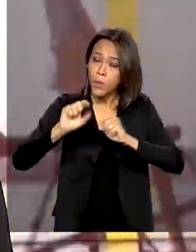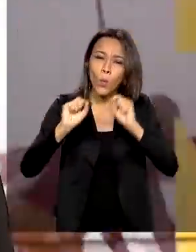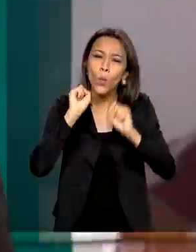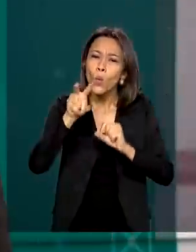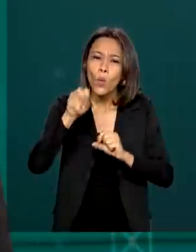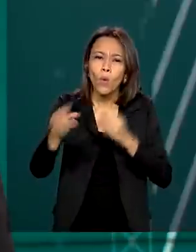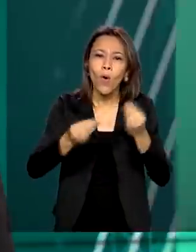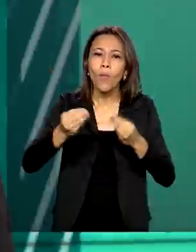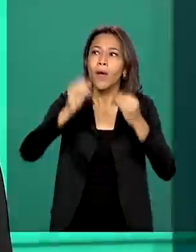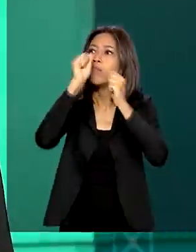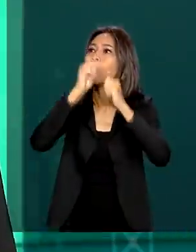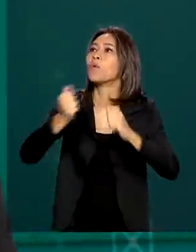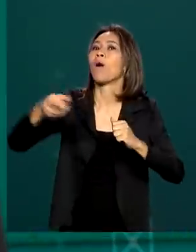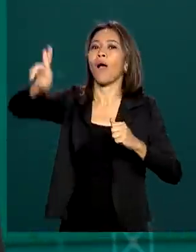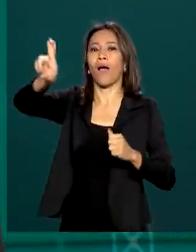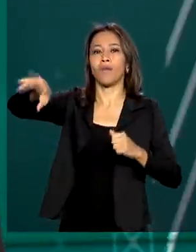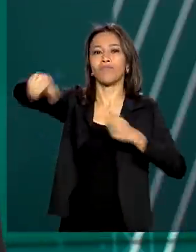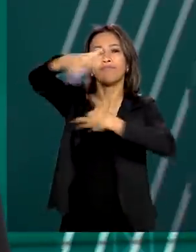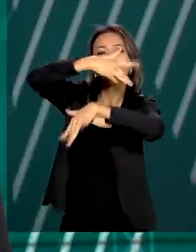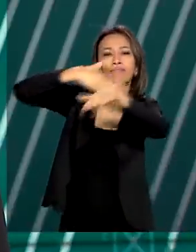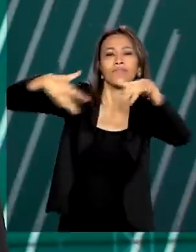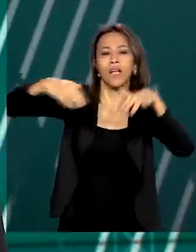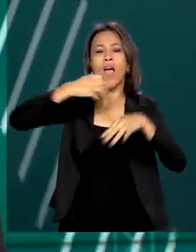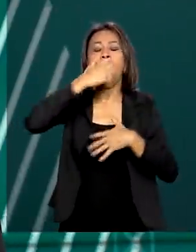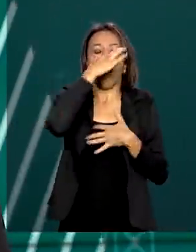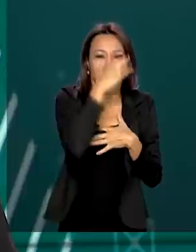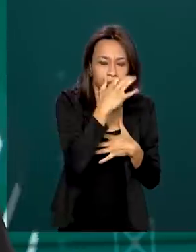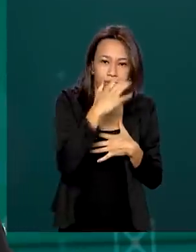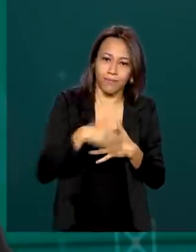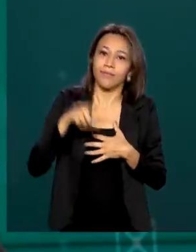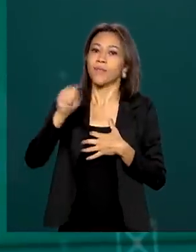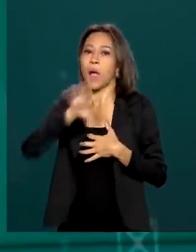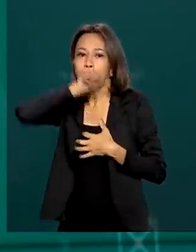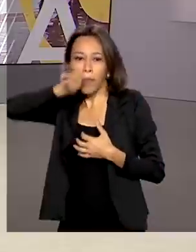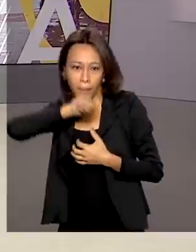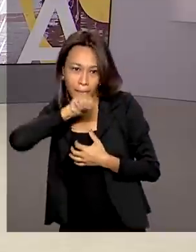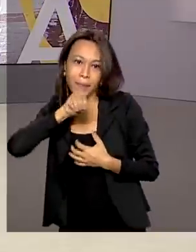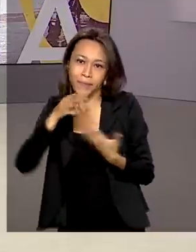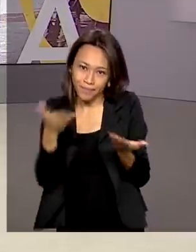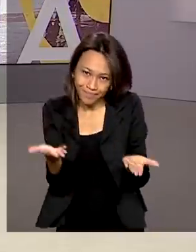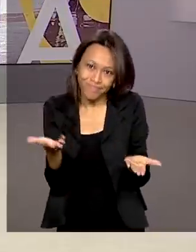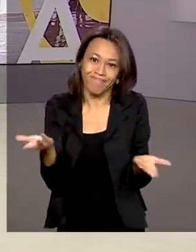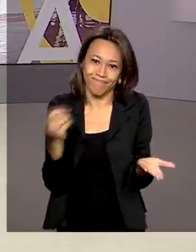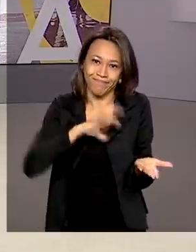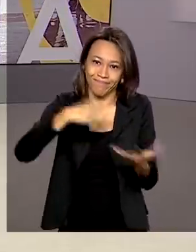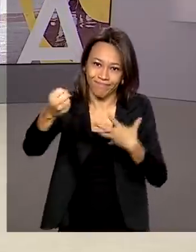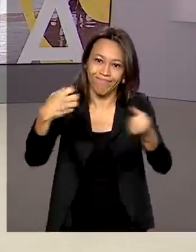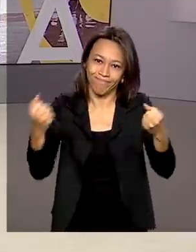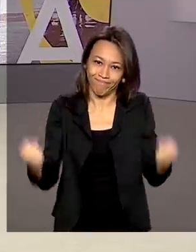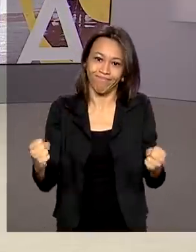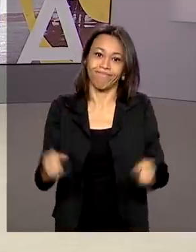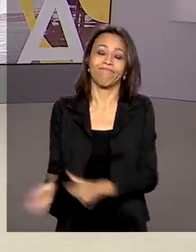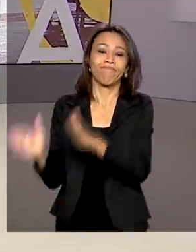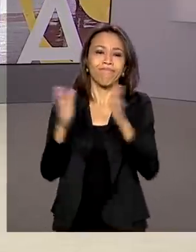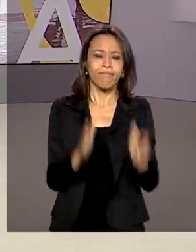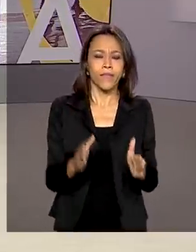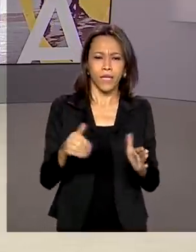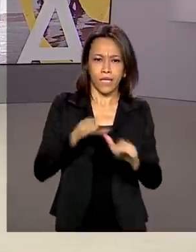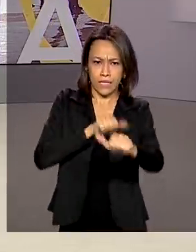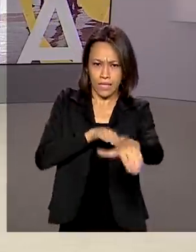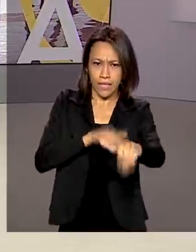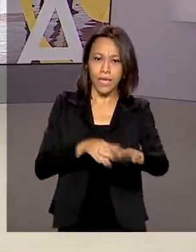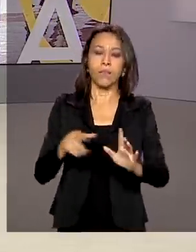ocorre por via aérea, ao tossir, por exemplo, espirrar ou falar. Em setembro, o Ministério da Educação vai